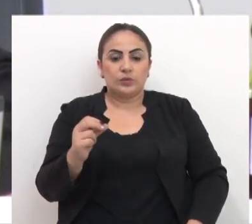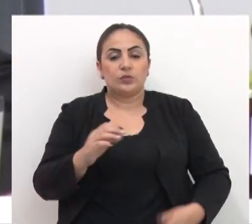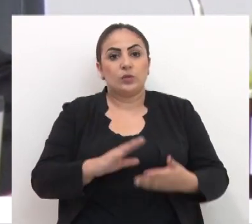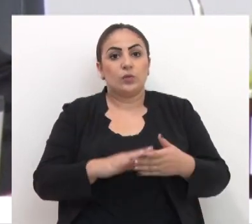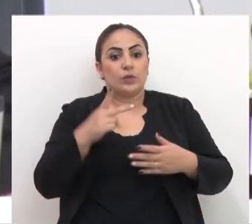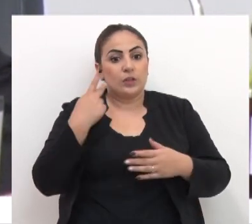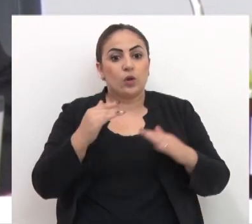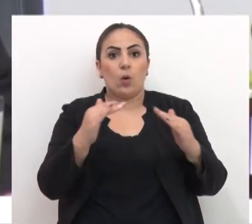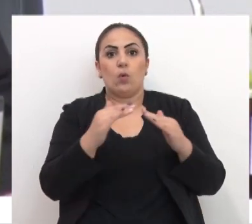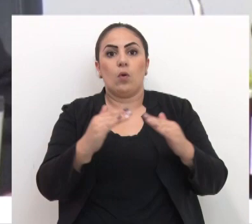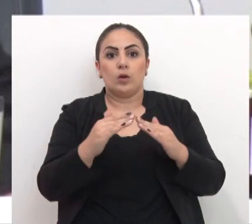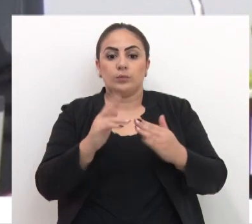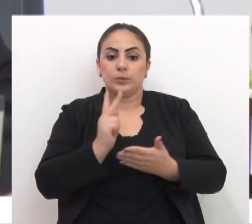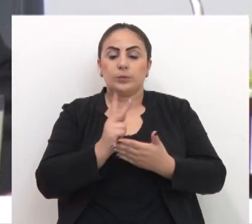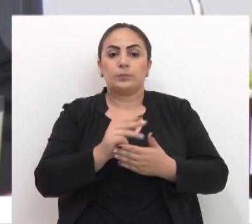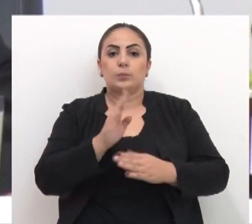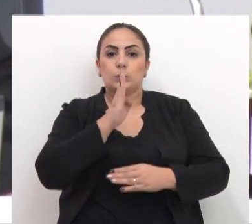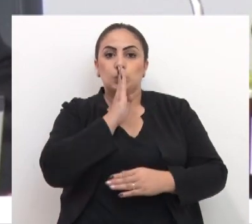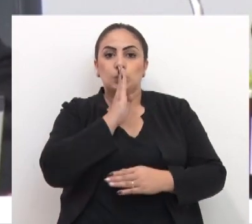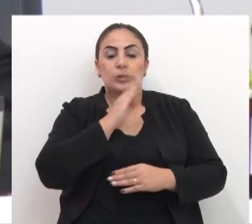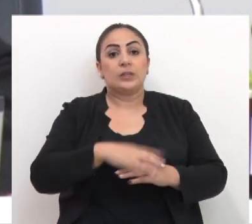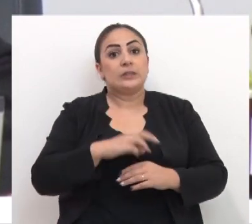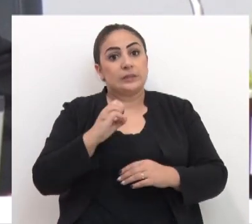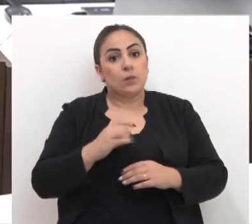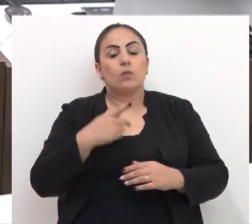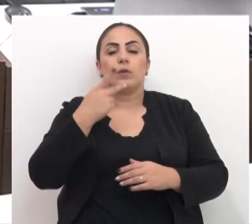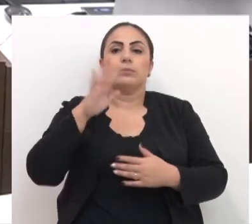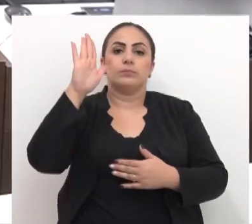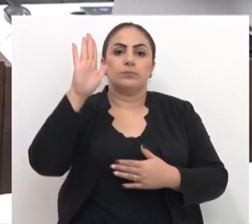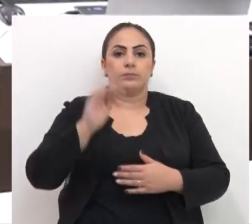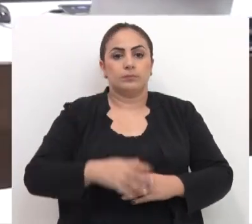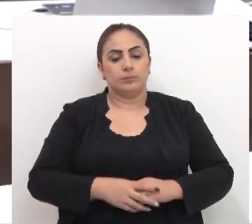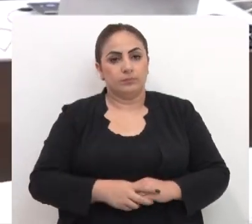concordam permaneçam como estão, contrário que se manifeste.